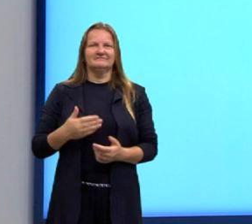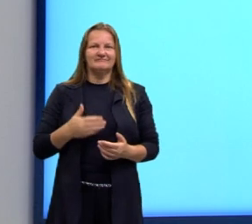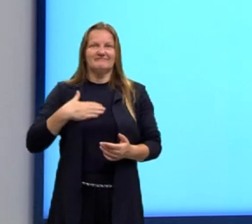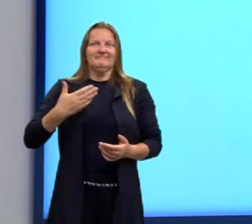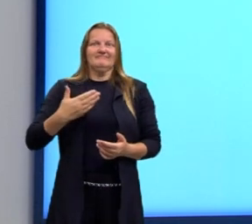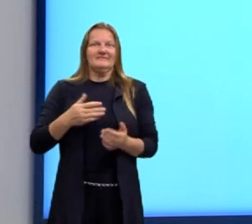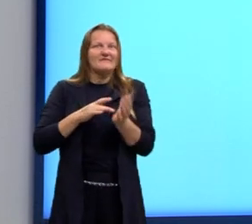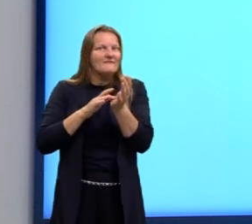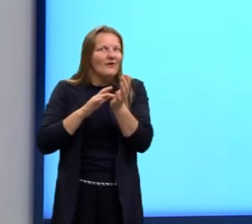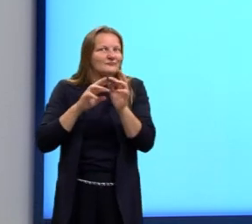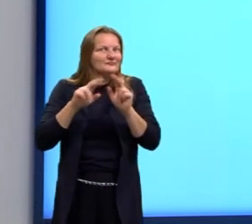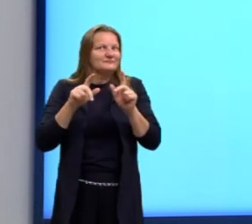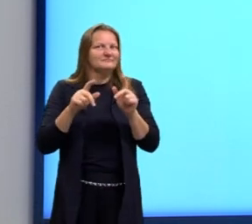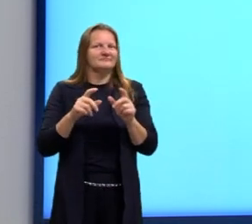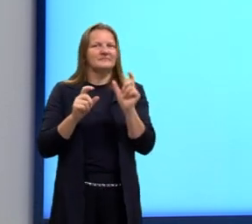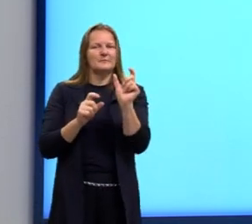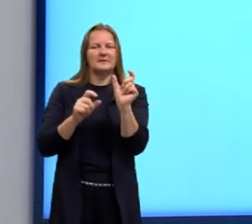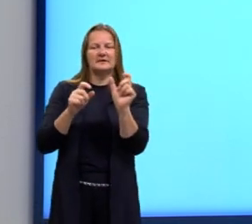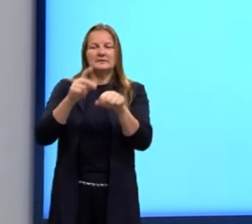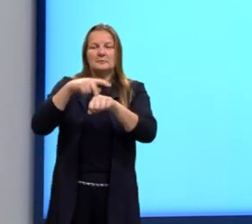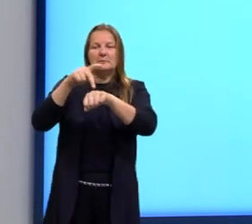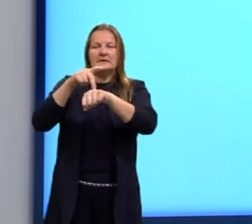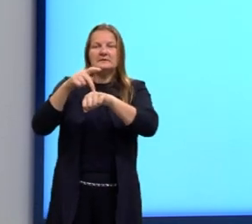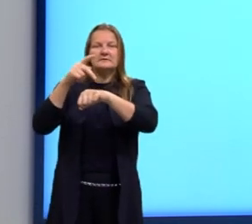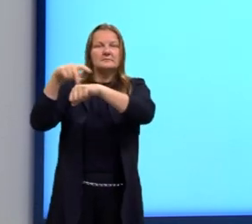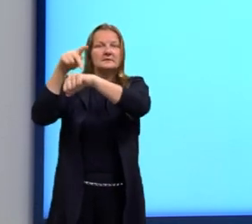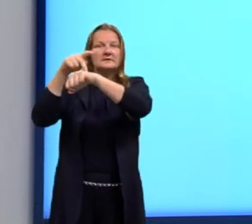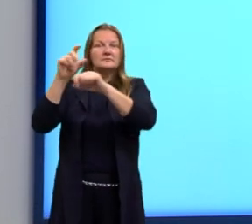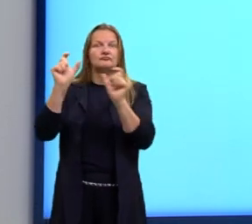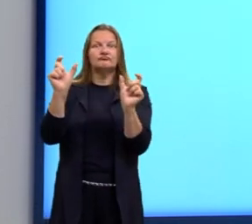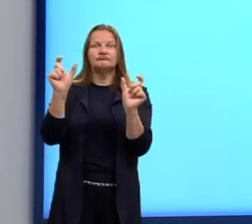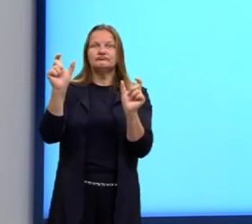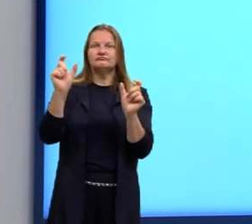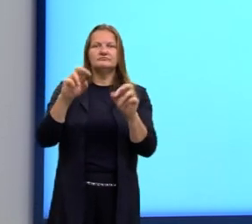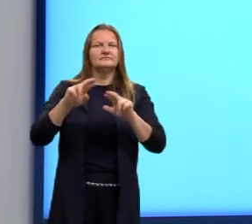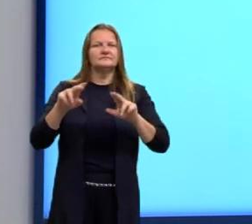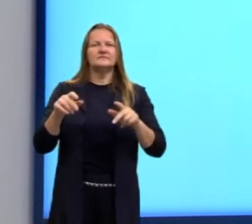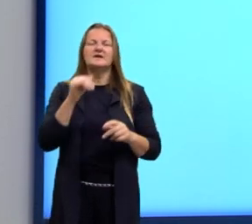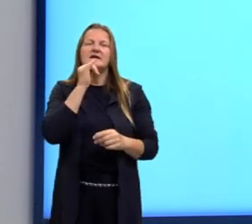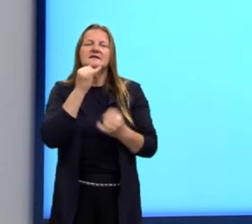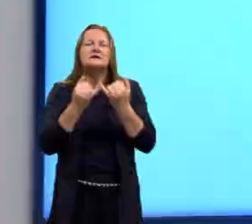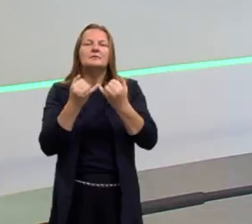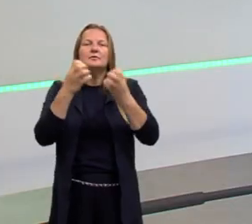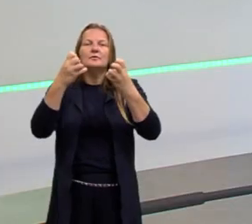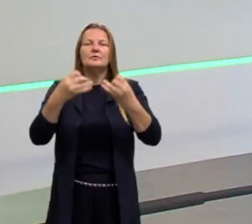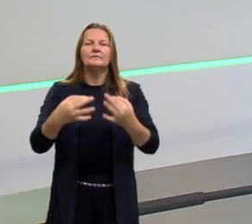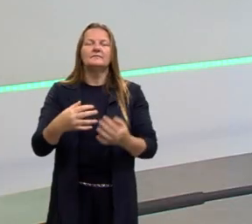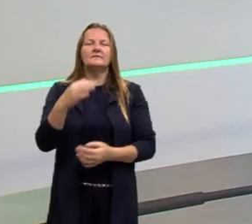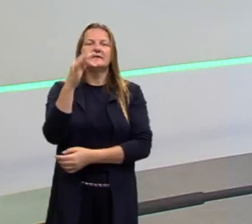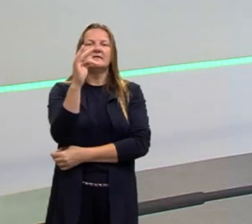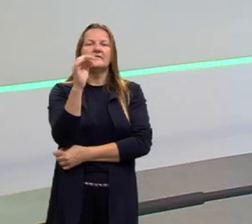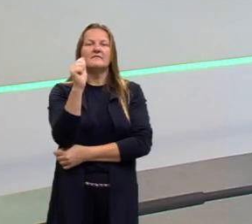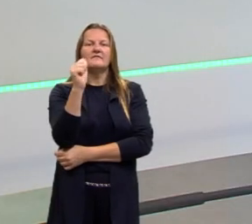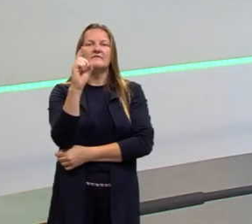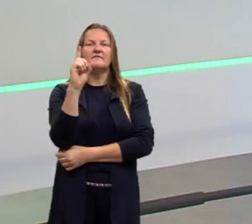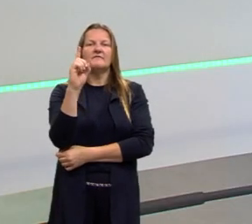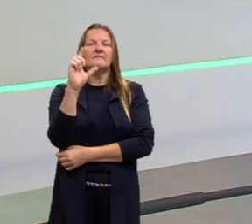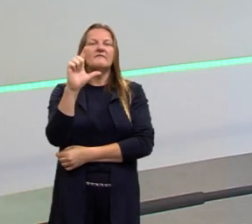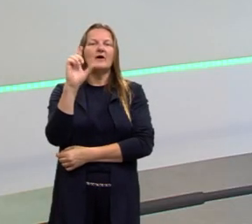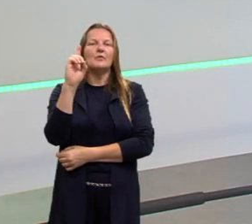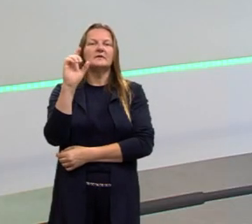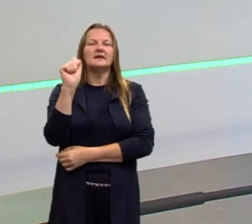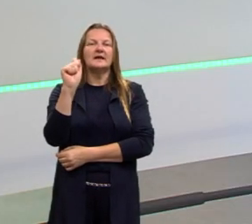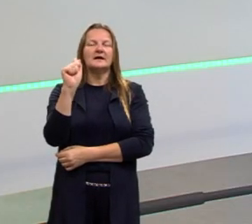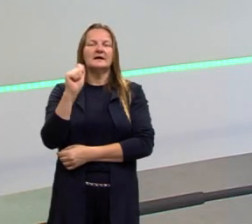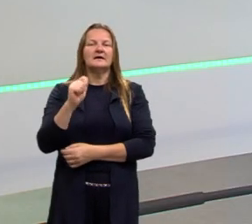certa forma, num país, de uma forma diferente em outro país. Por exemplo, a palavra falda, que significa